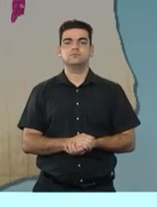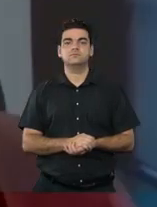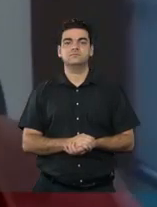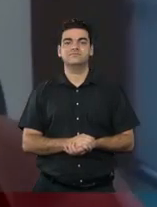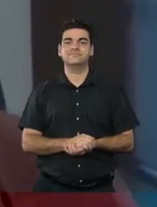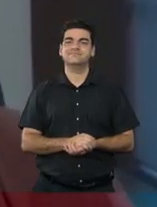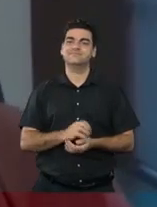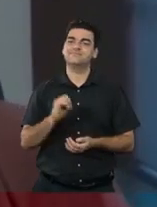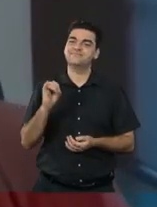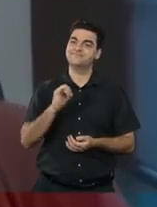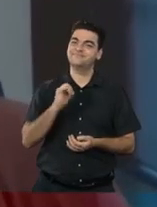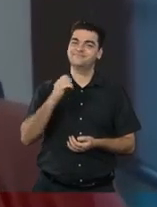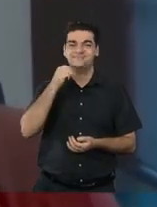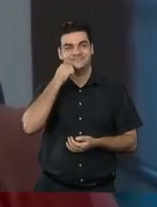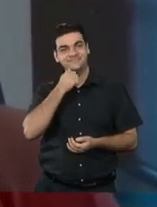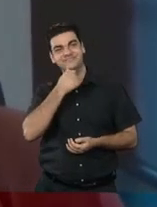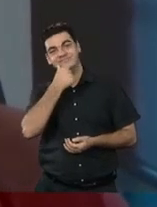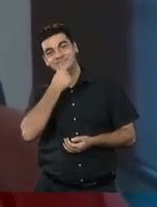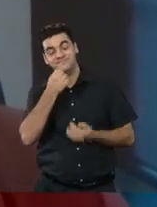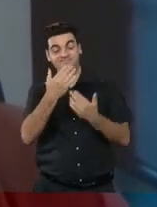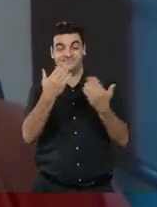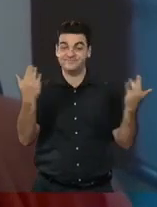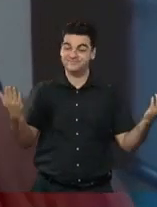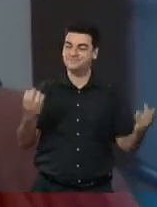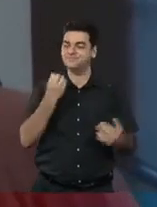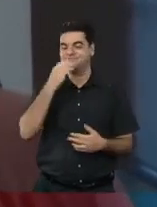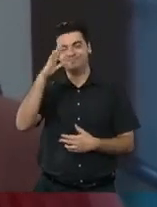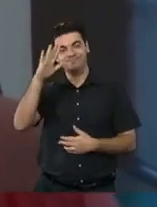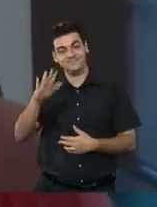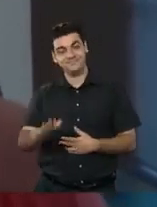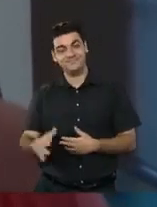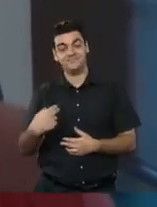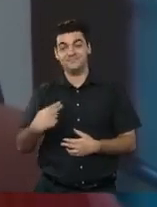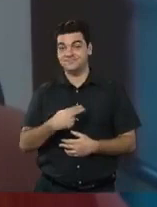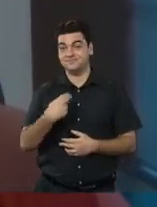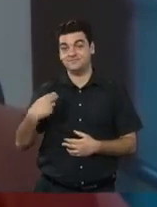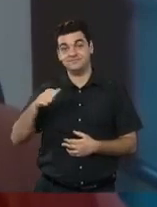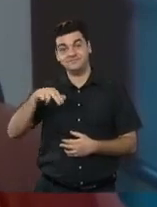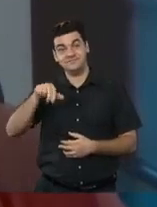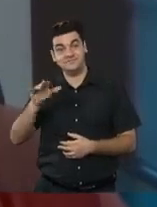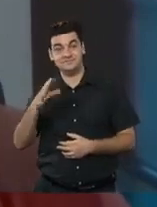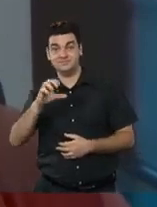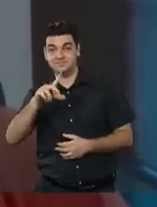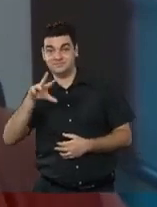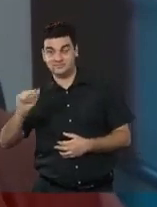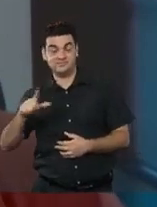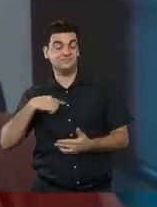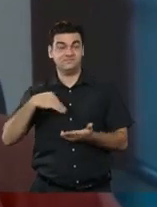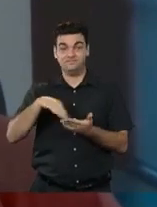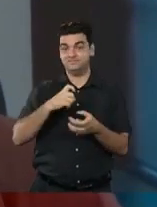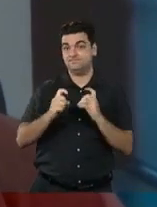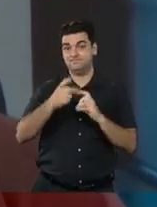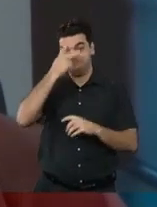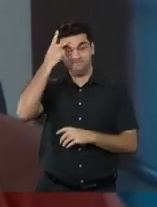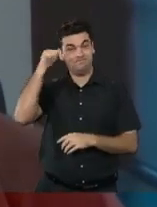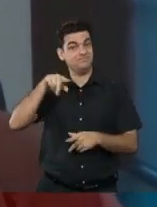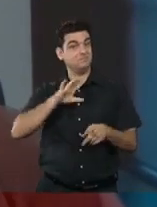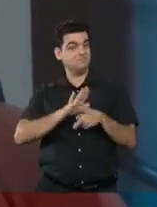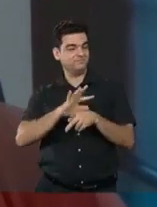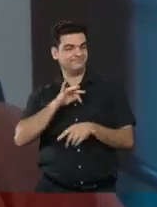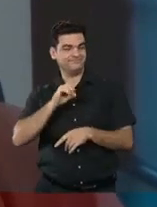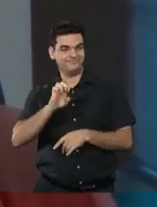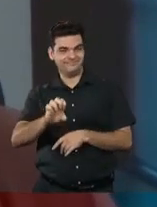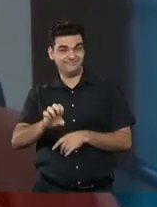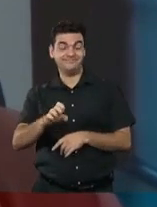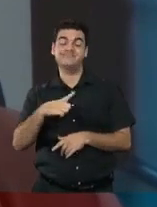Senhoras e senhores, uma boa tarde. Eu sou Ana Cláudia Mendonça, secretária de Gestão de Pessoas do TSE